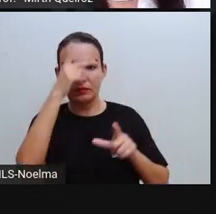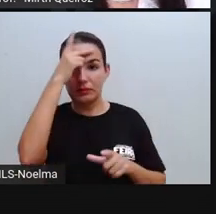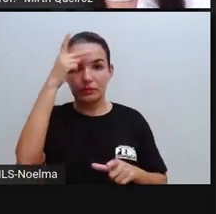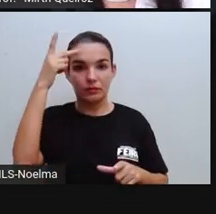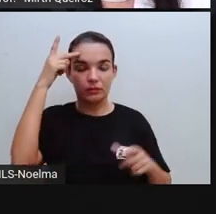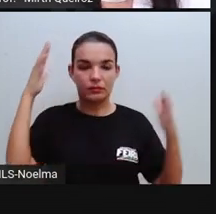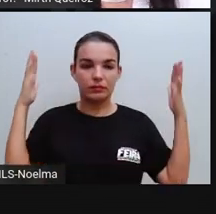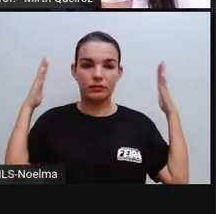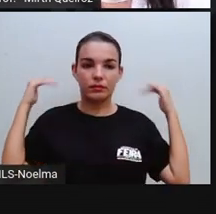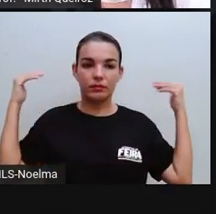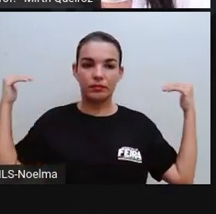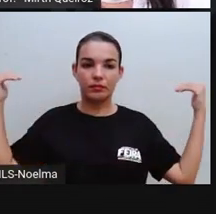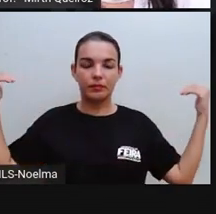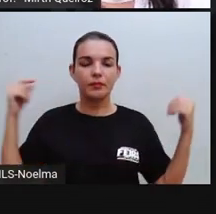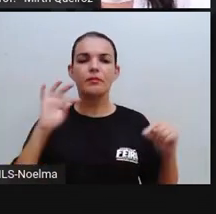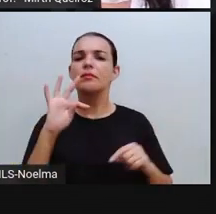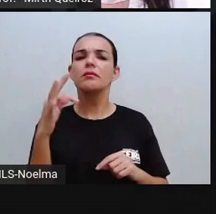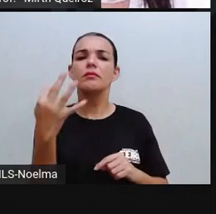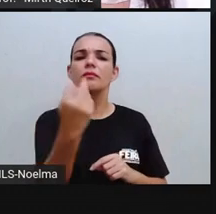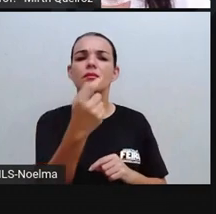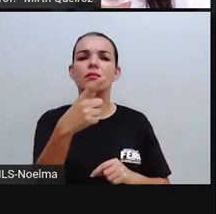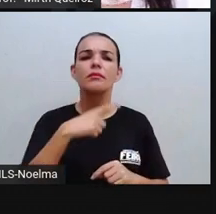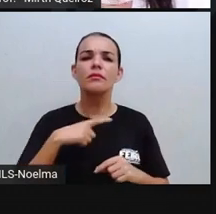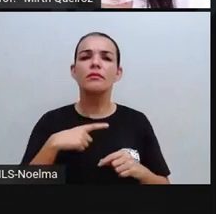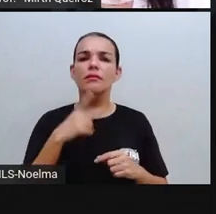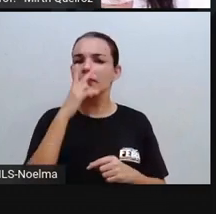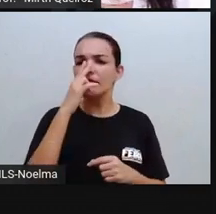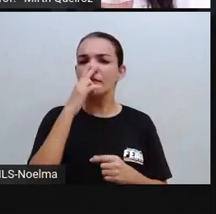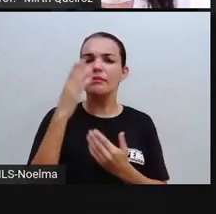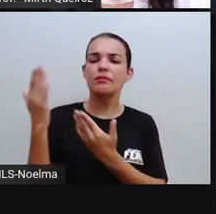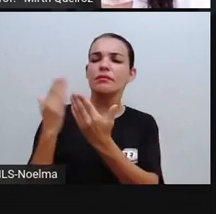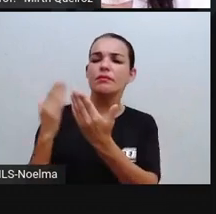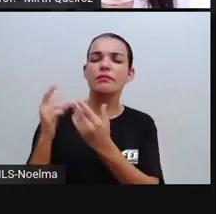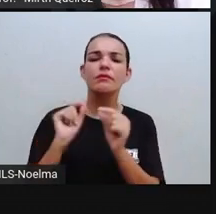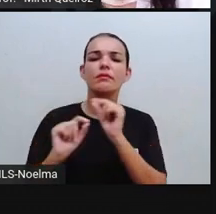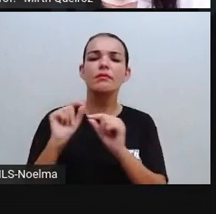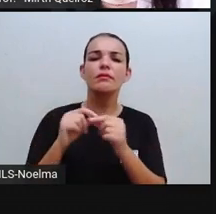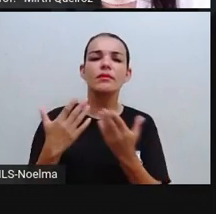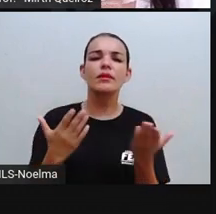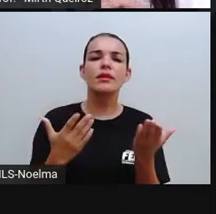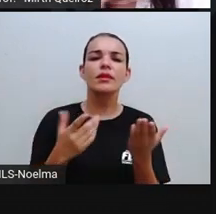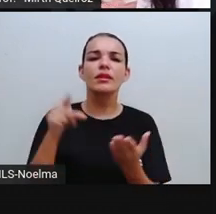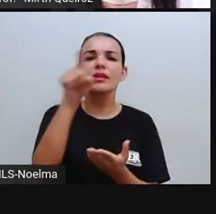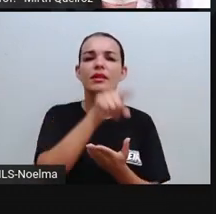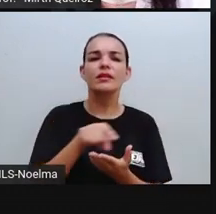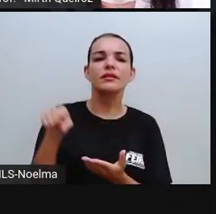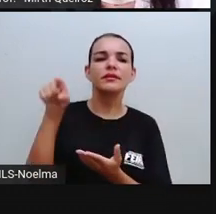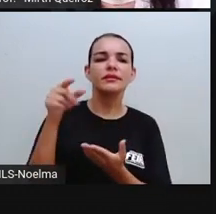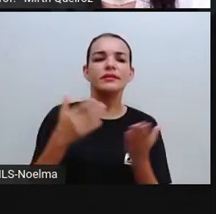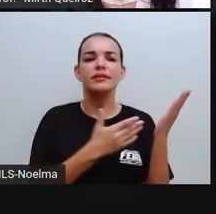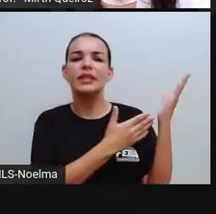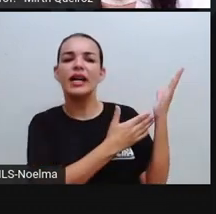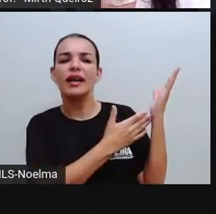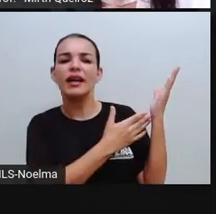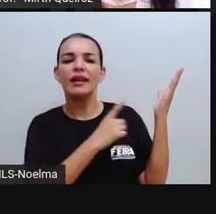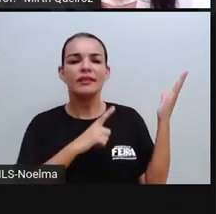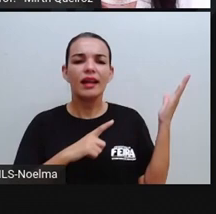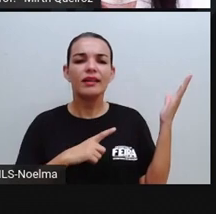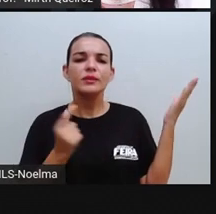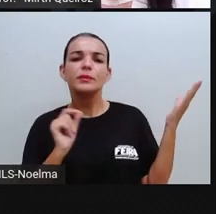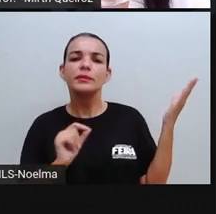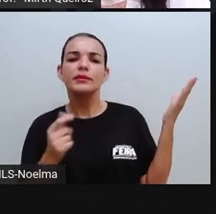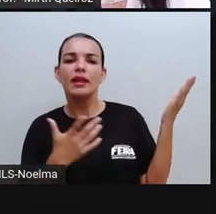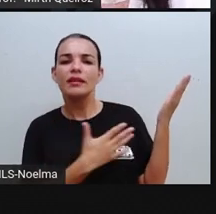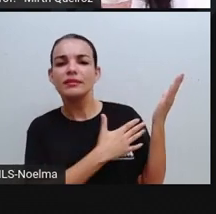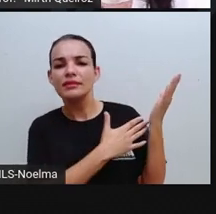O que que todas essas pessoas, elas têm em comum? O que que esses atores, Cantores, aí a